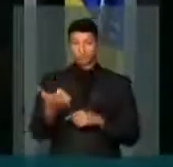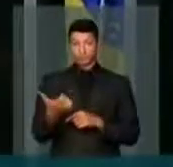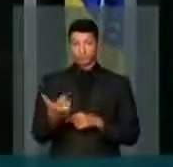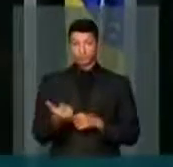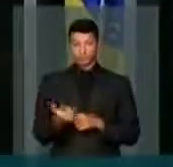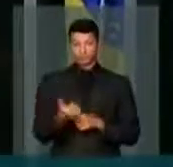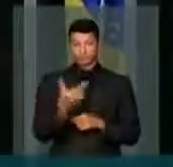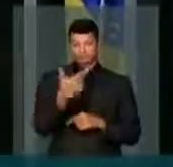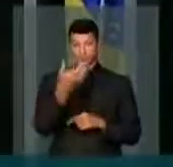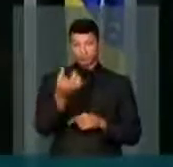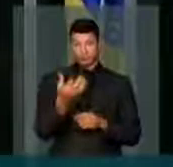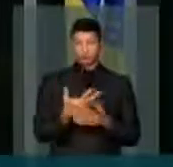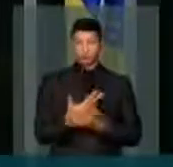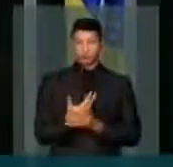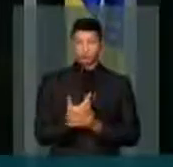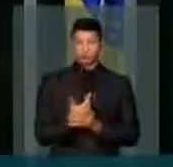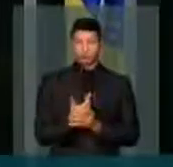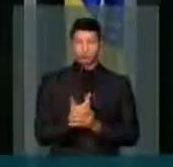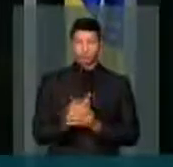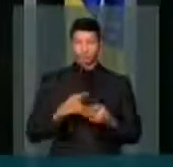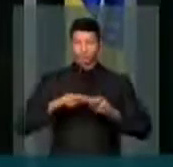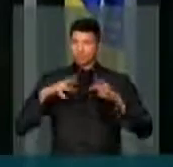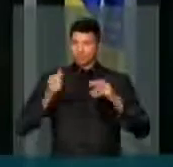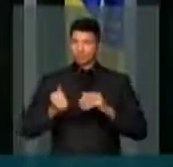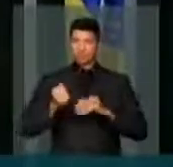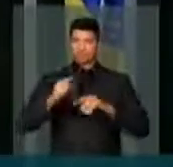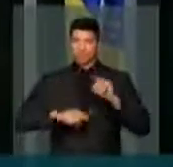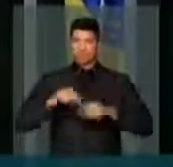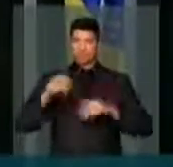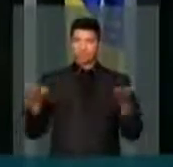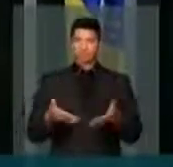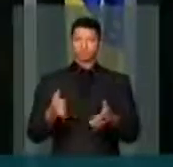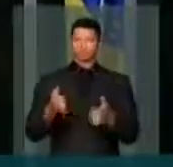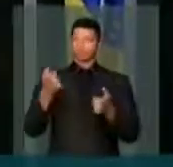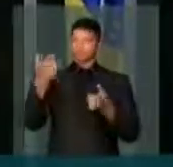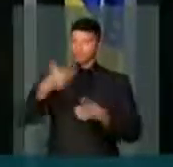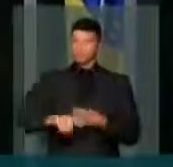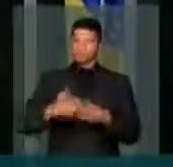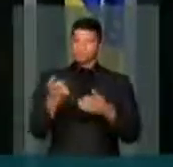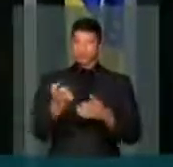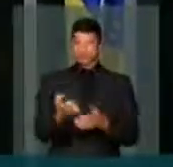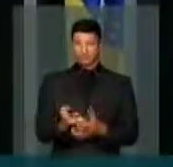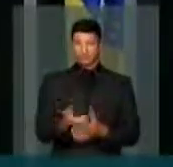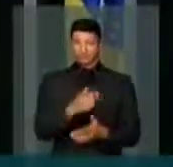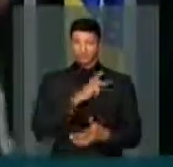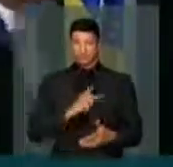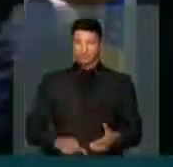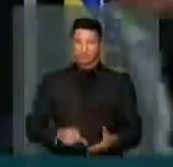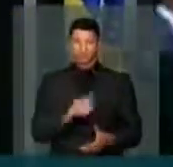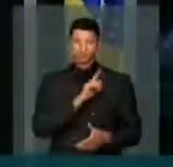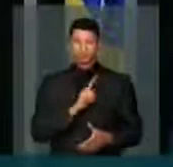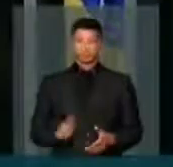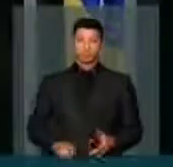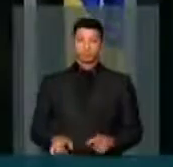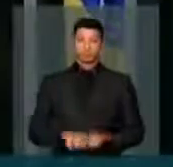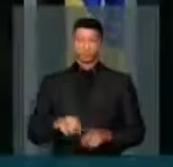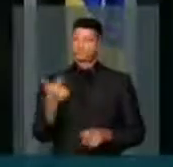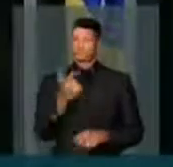mas todas as matérias que hoje. Mais uma vez, a presidente Dilma, esse governo